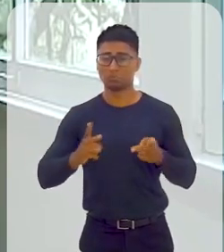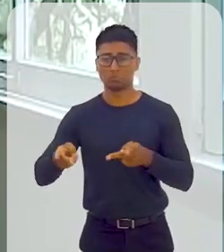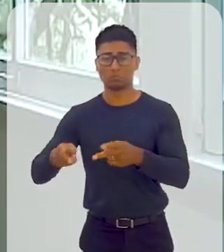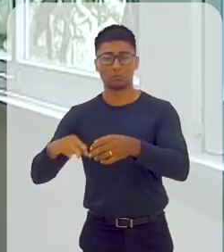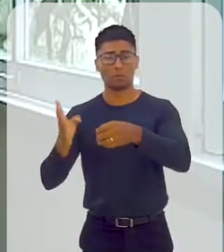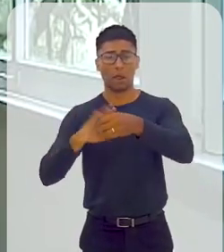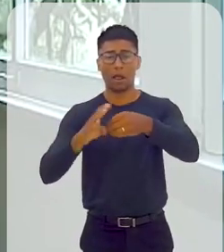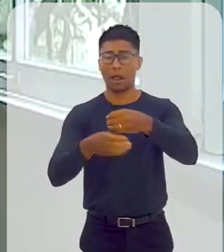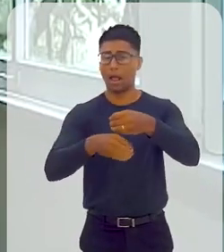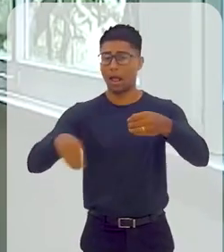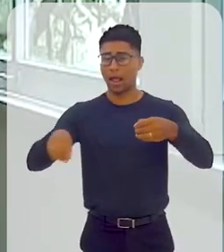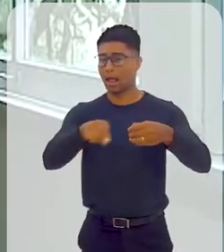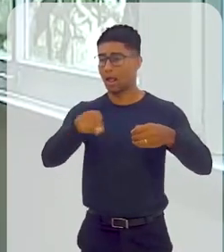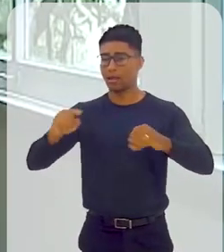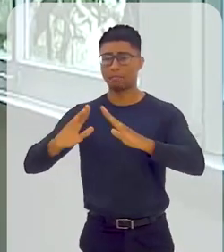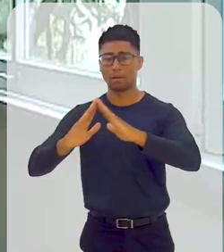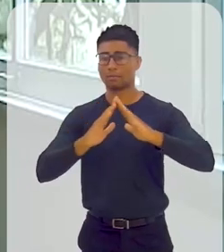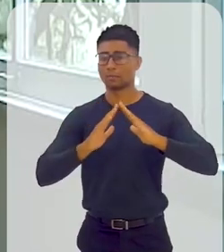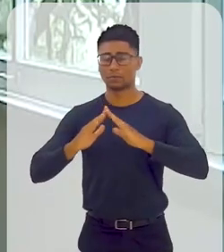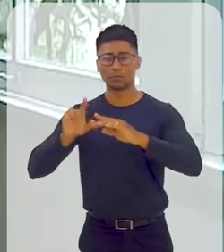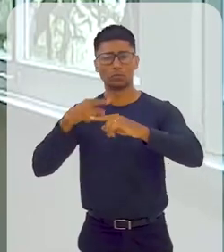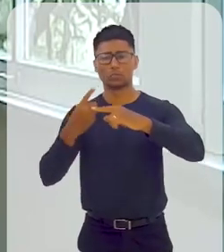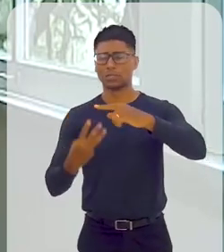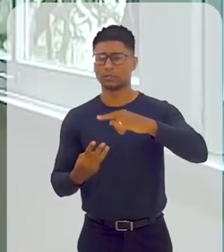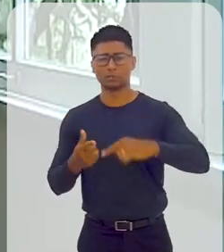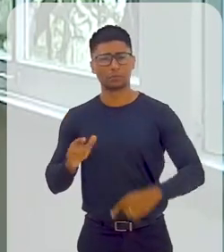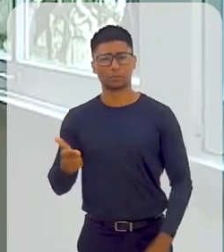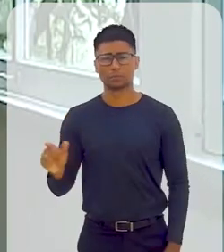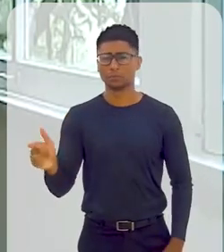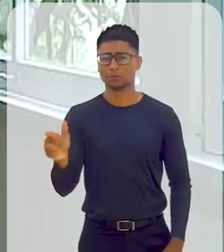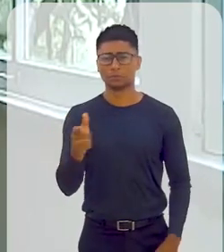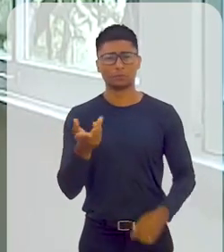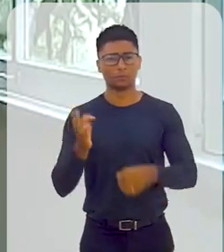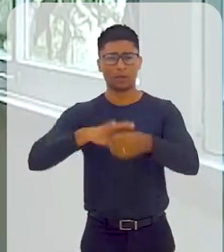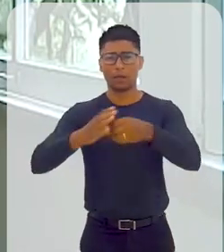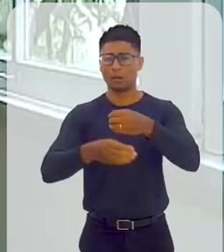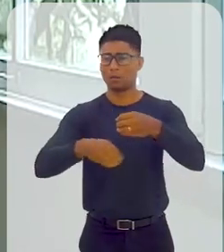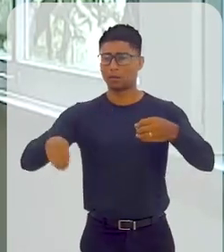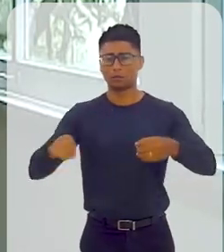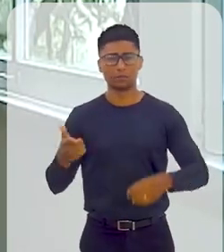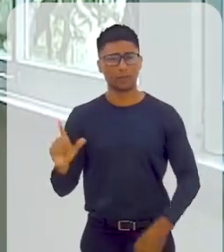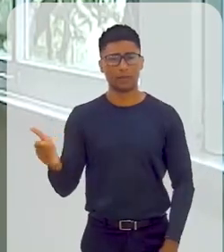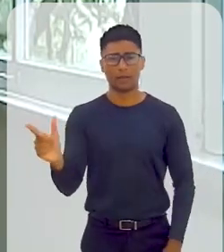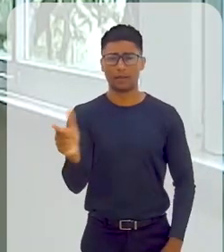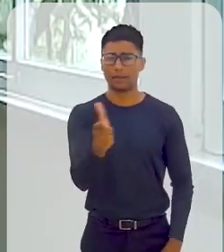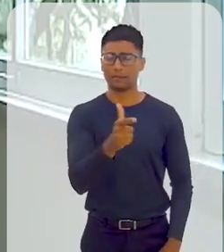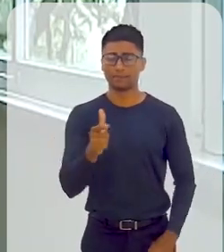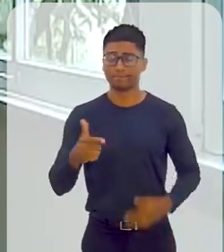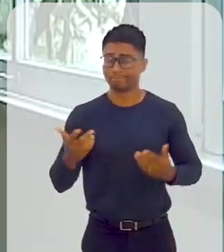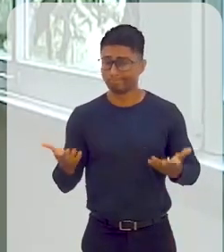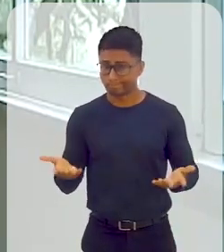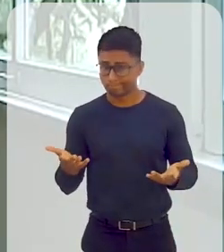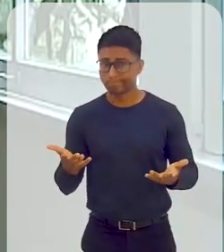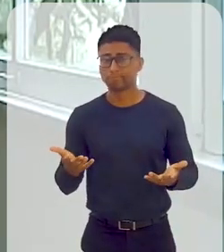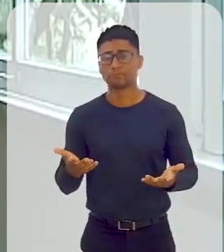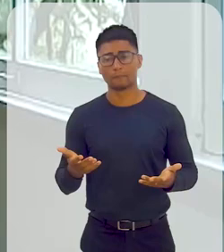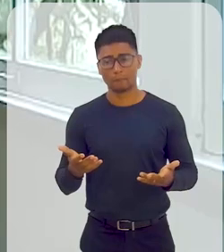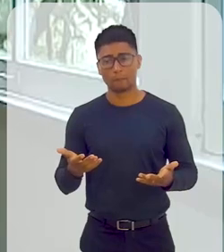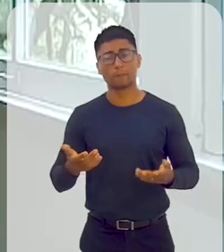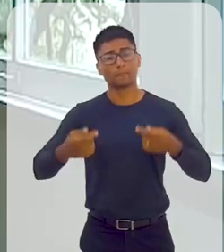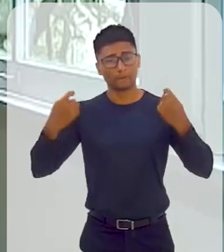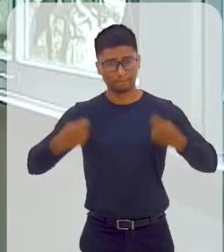não há saneamento na maioria, em um terço das casas, pelo menos, não é feito o recolhimento. Então, são